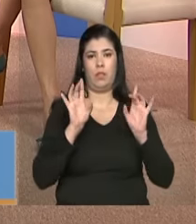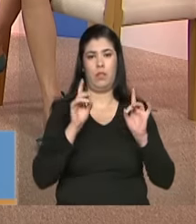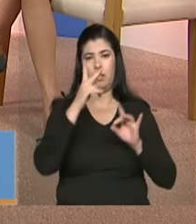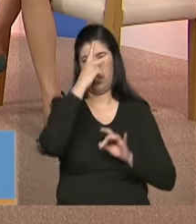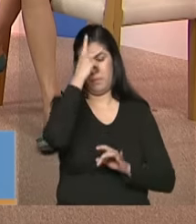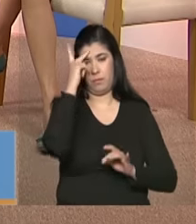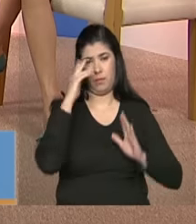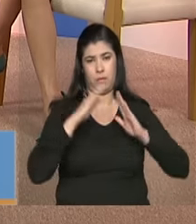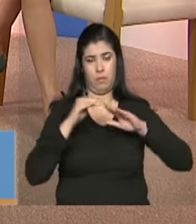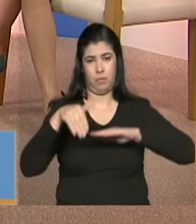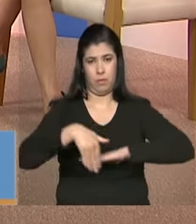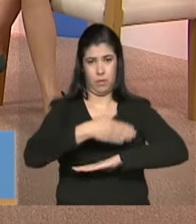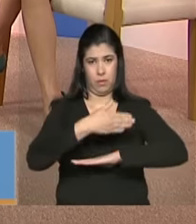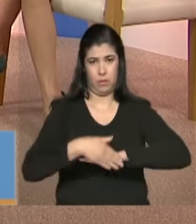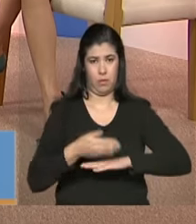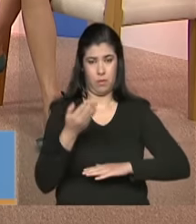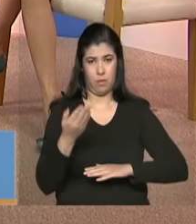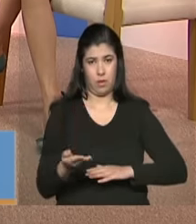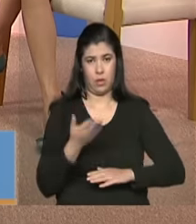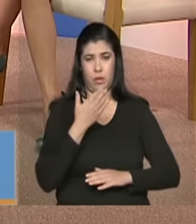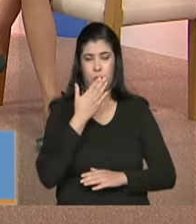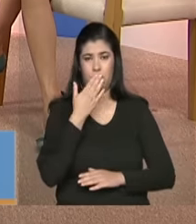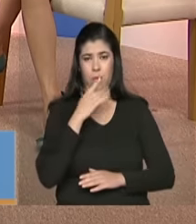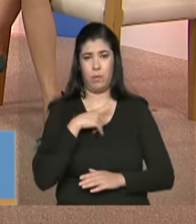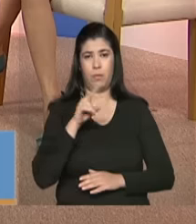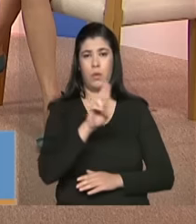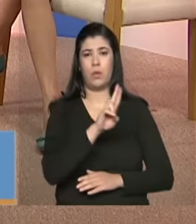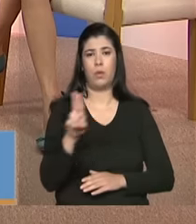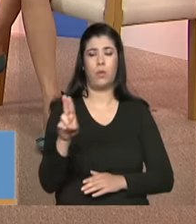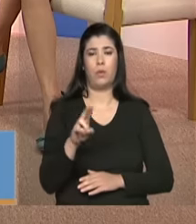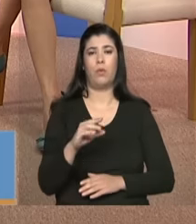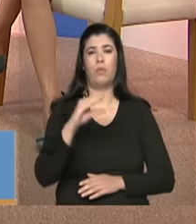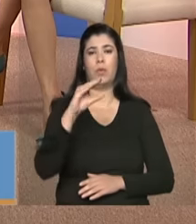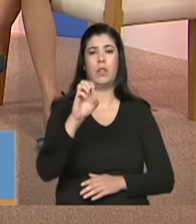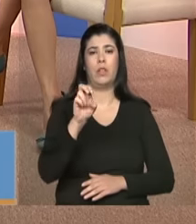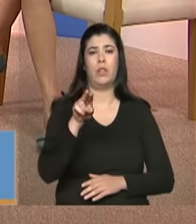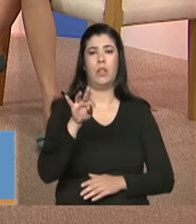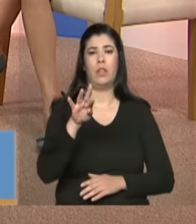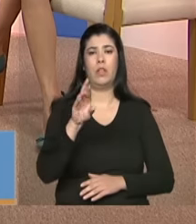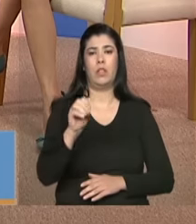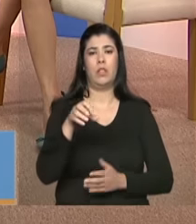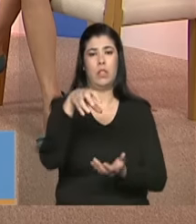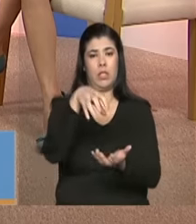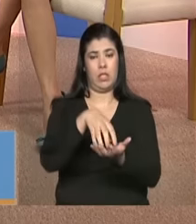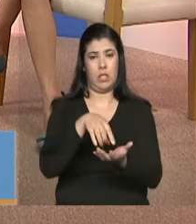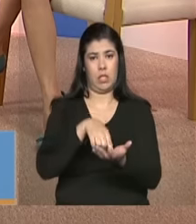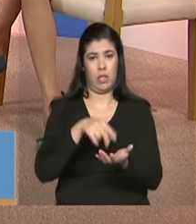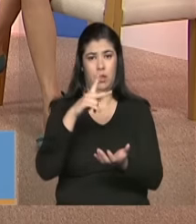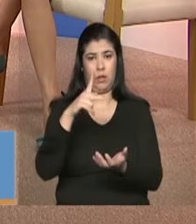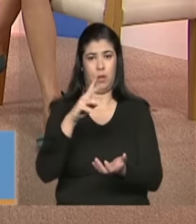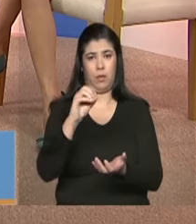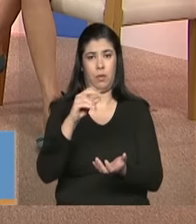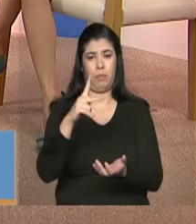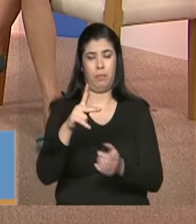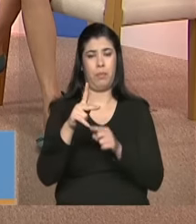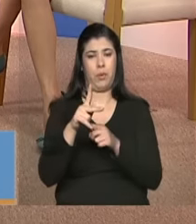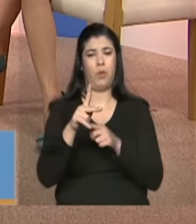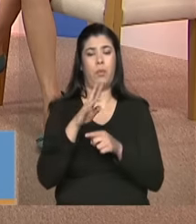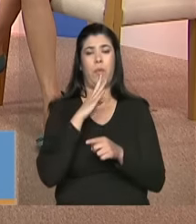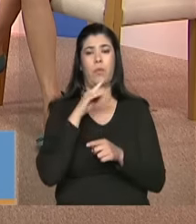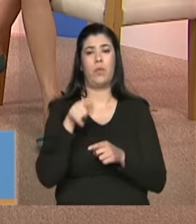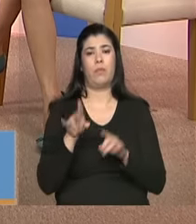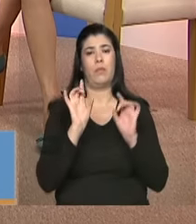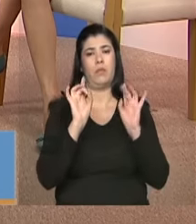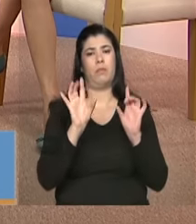de rua que é o centro a gente chama de centro pop que é o centro de referência especializado para esse público do